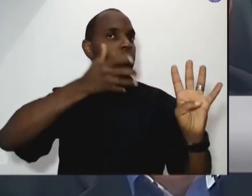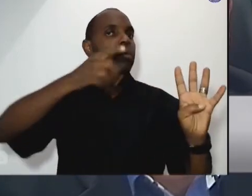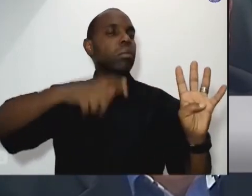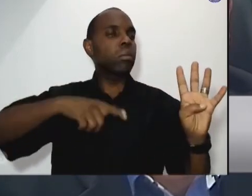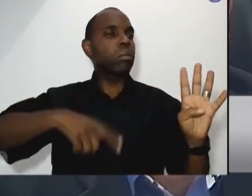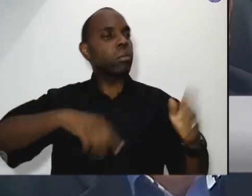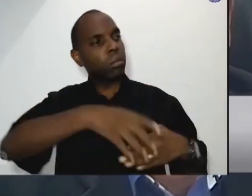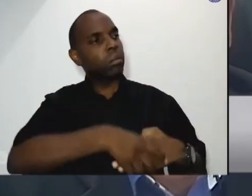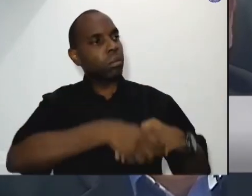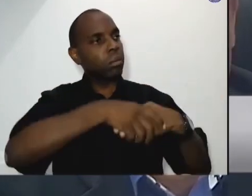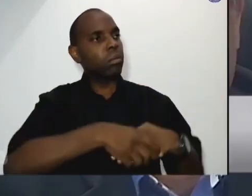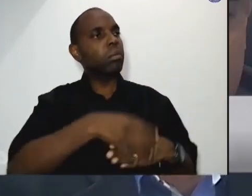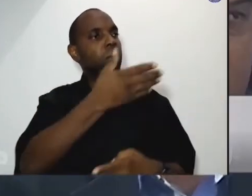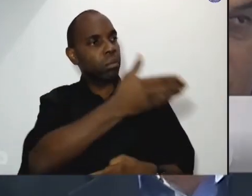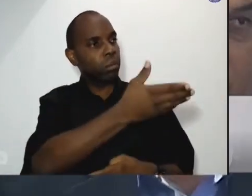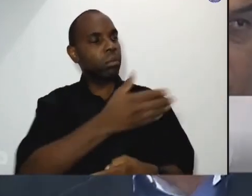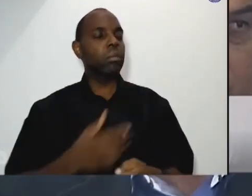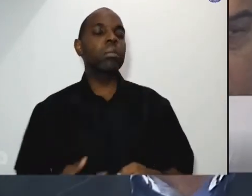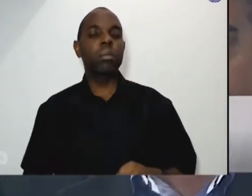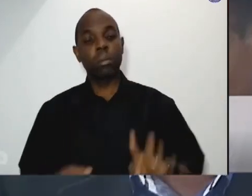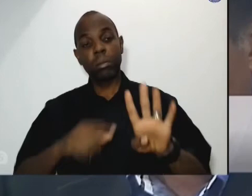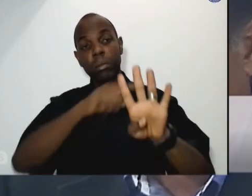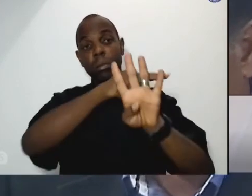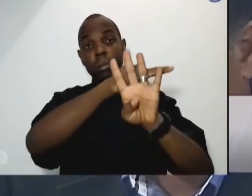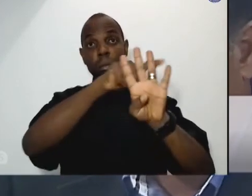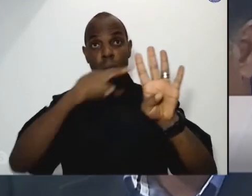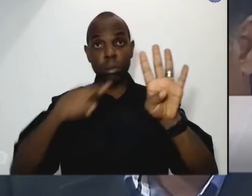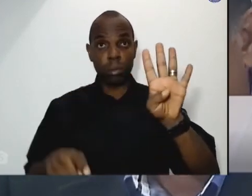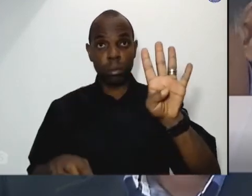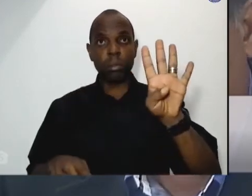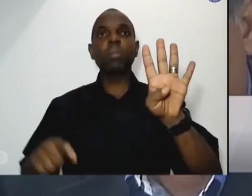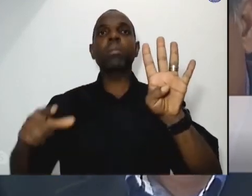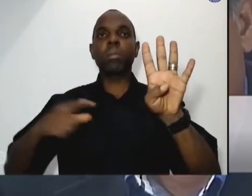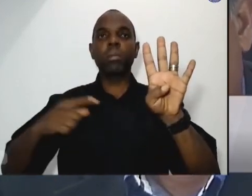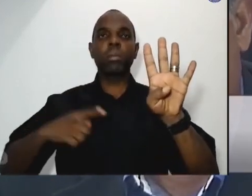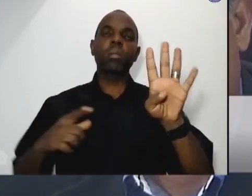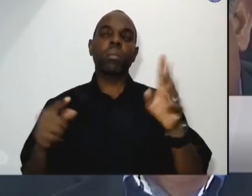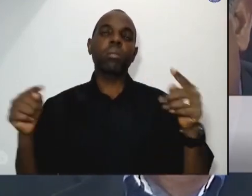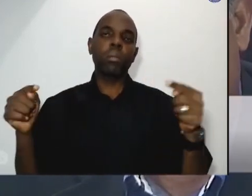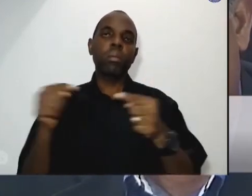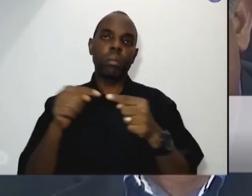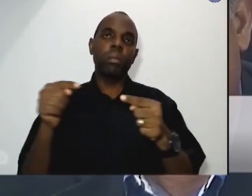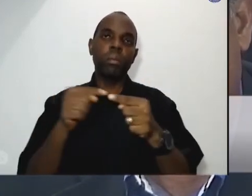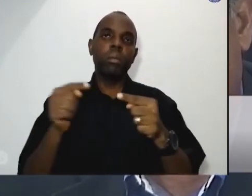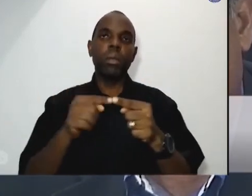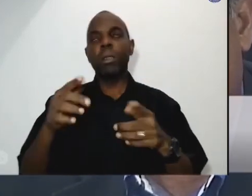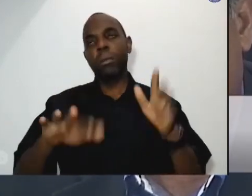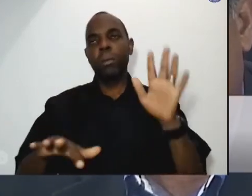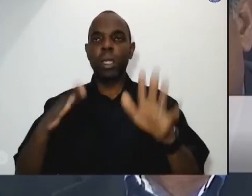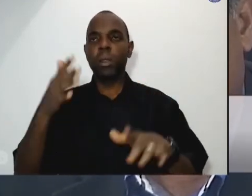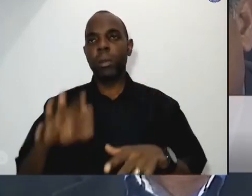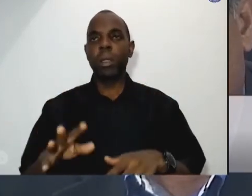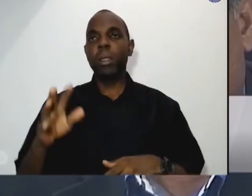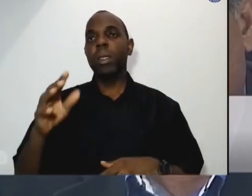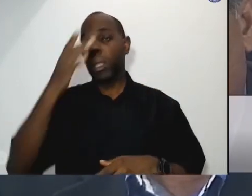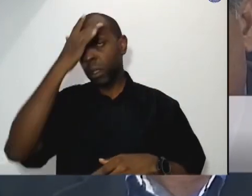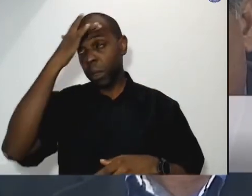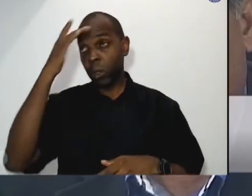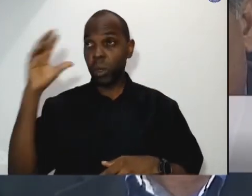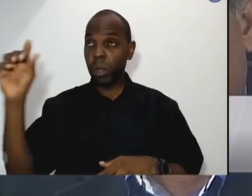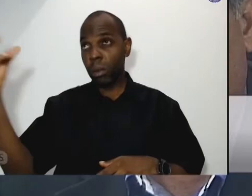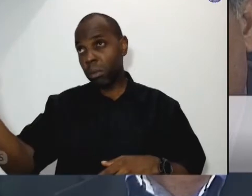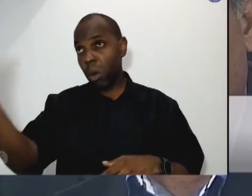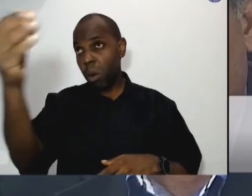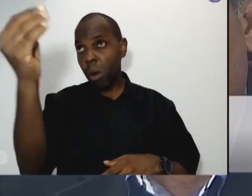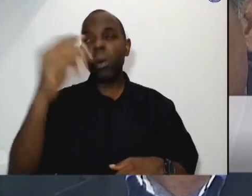expositores representaram aproximadamente uns 400 que tem na nossa cidade alguns